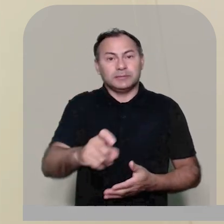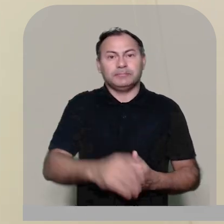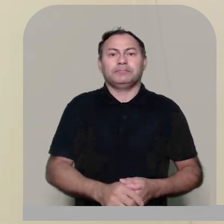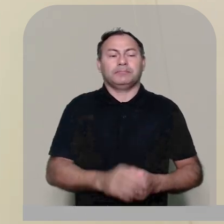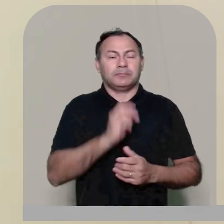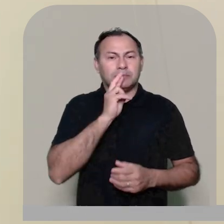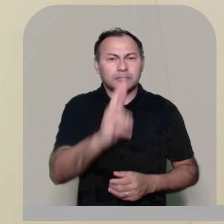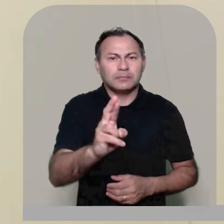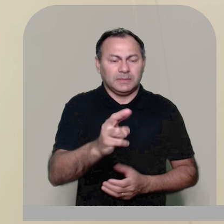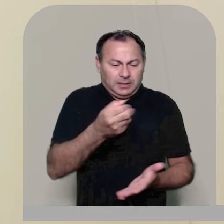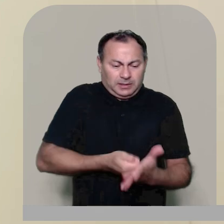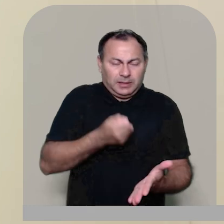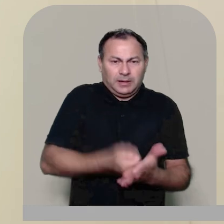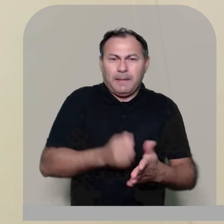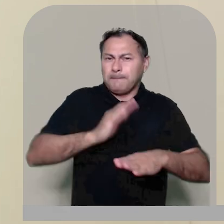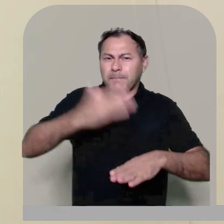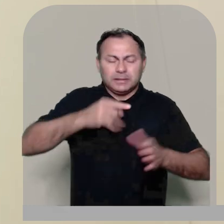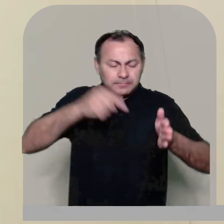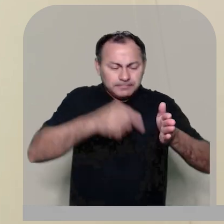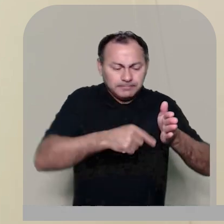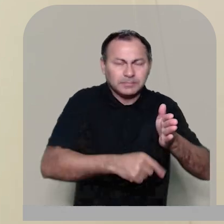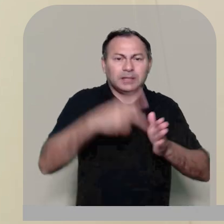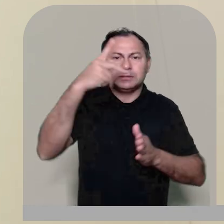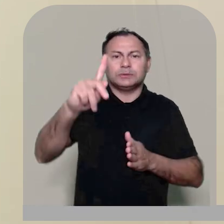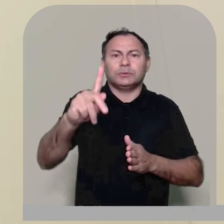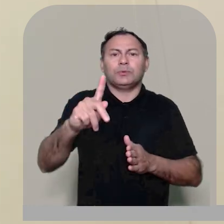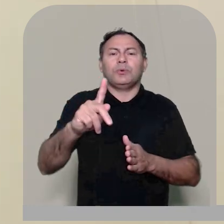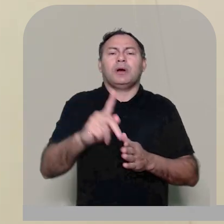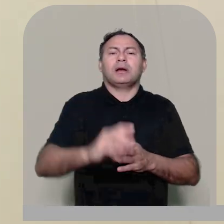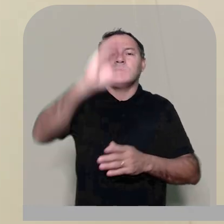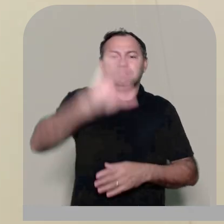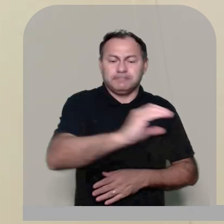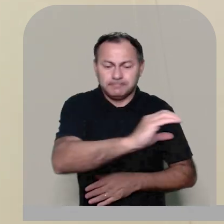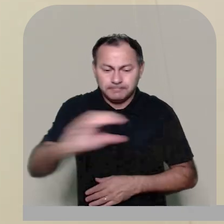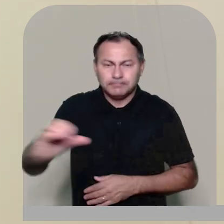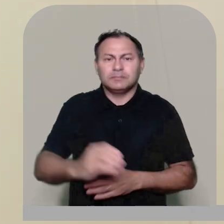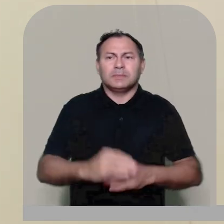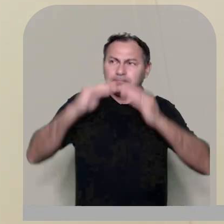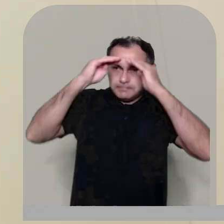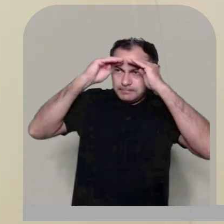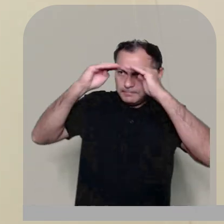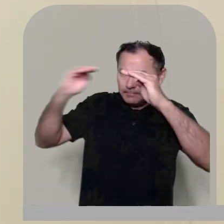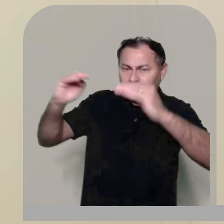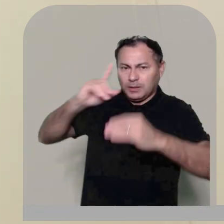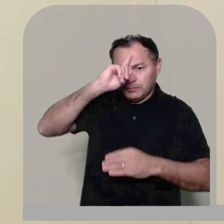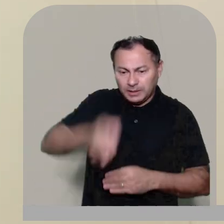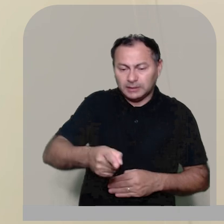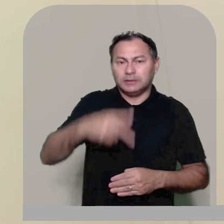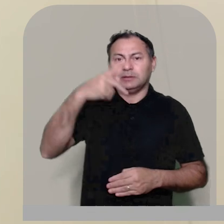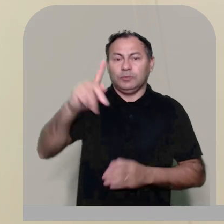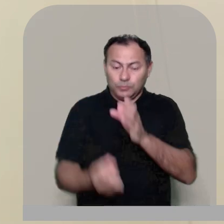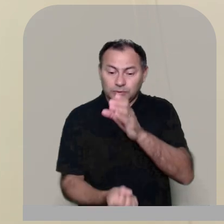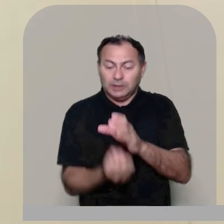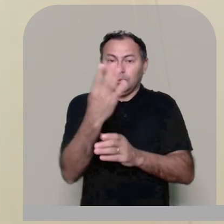respondendo as exigências mais profundas de sua catolicidade e obediente ao mandato